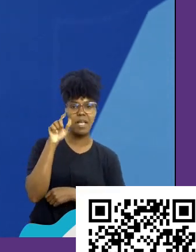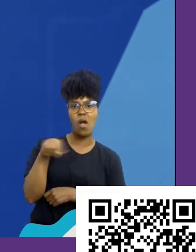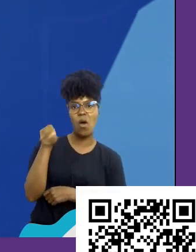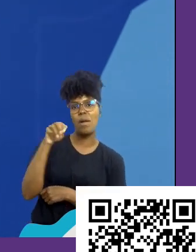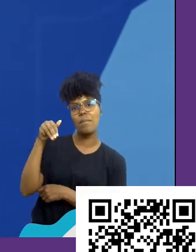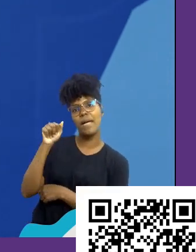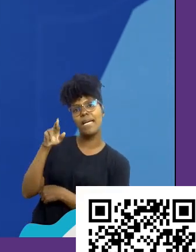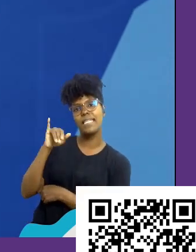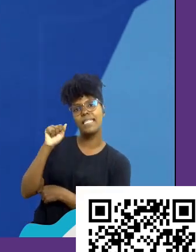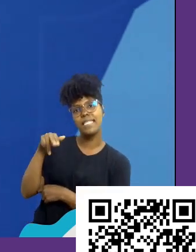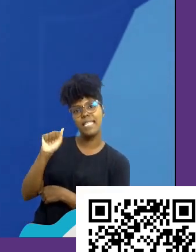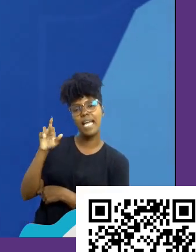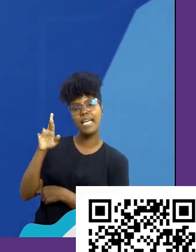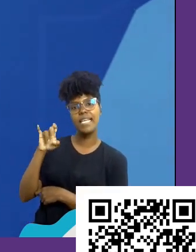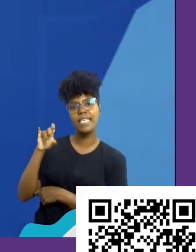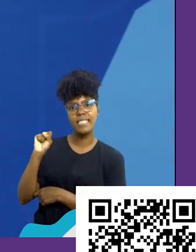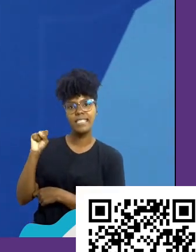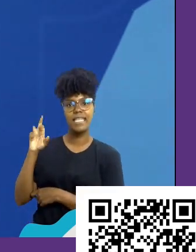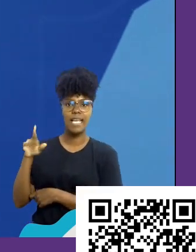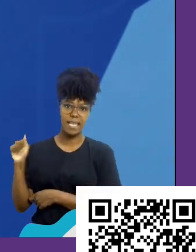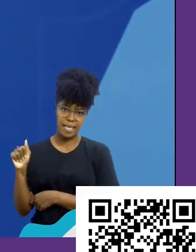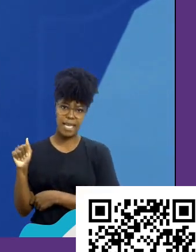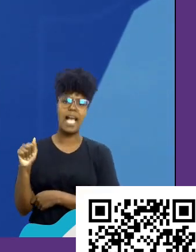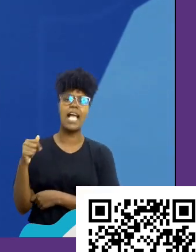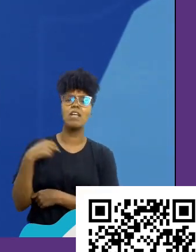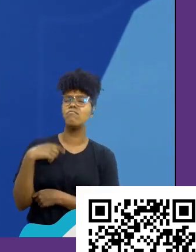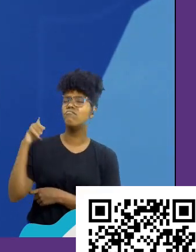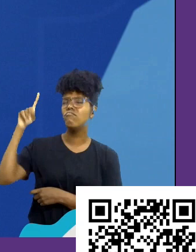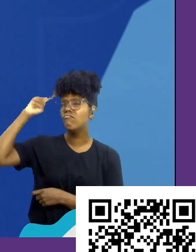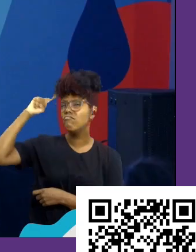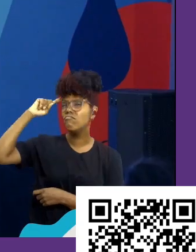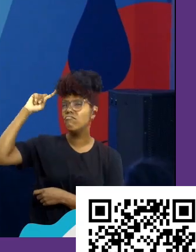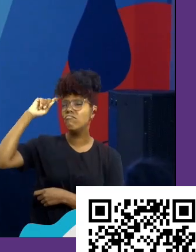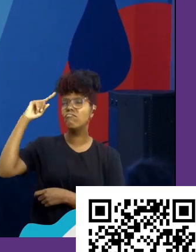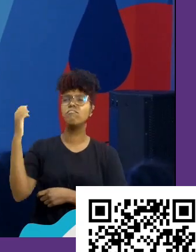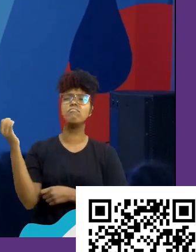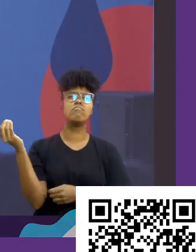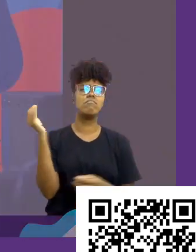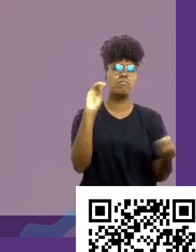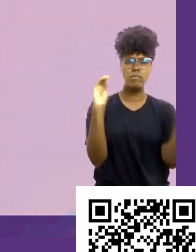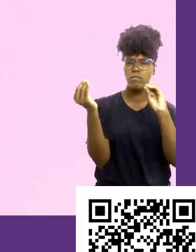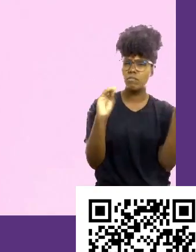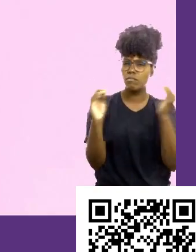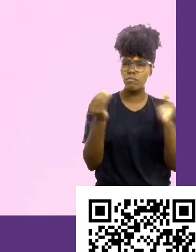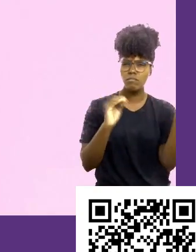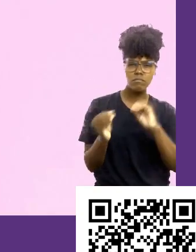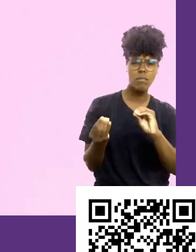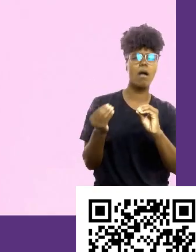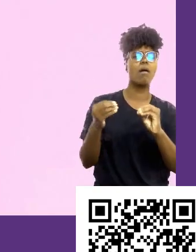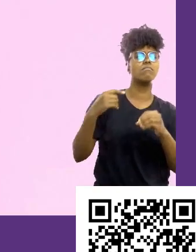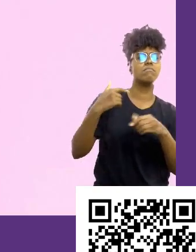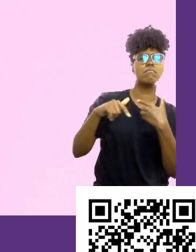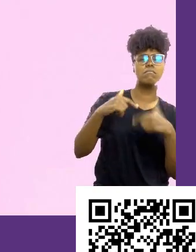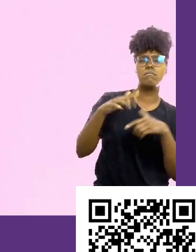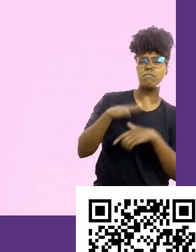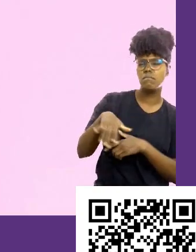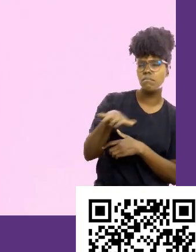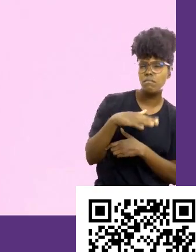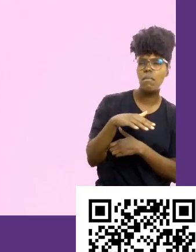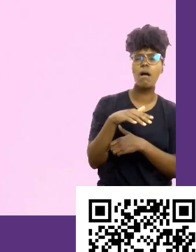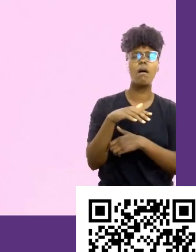tiver interesse, eu compartilho diariamente muito conteúdo sobre mercado de trabalho, profissional do futuro, carreira, empregabilidade,